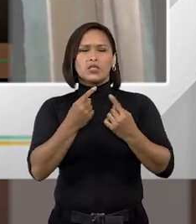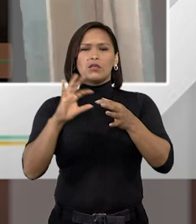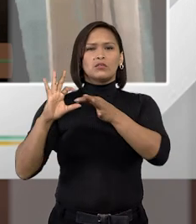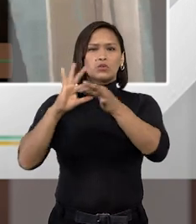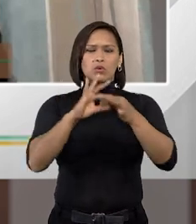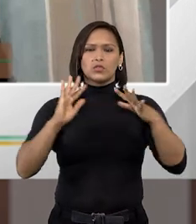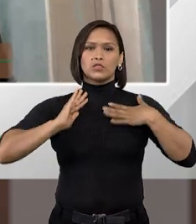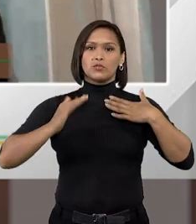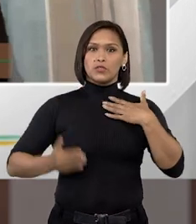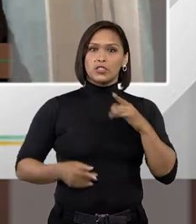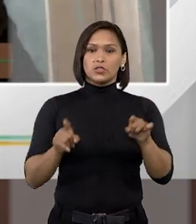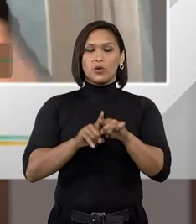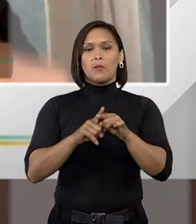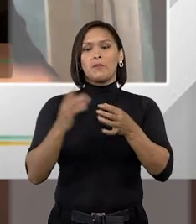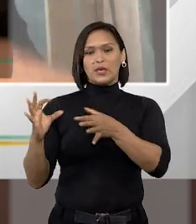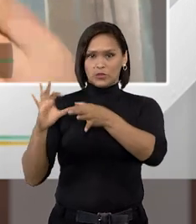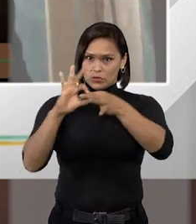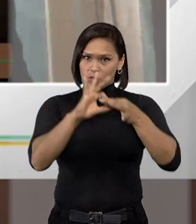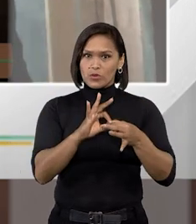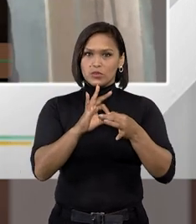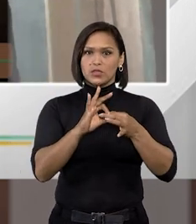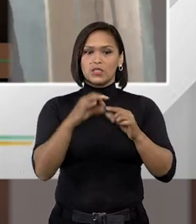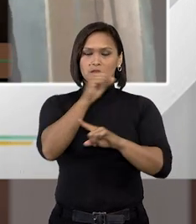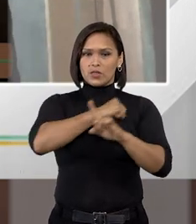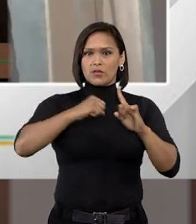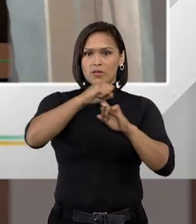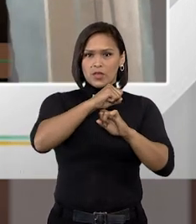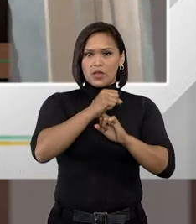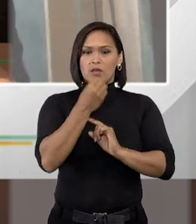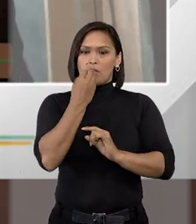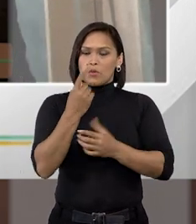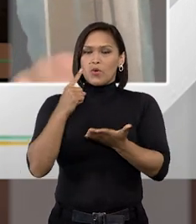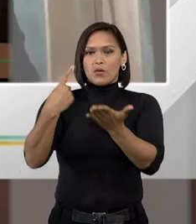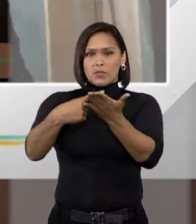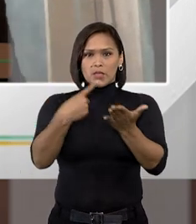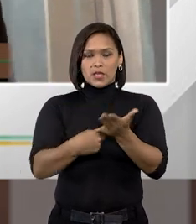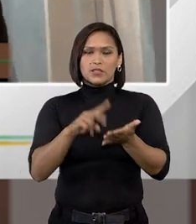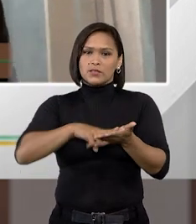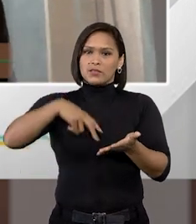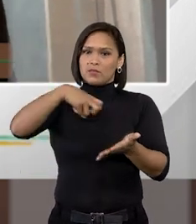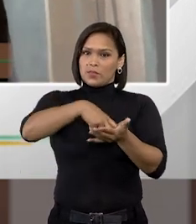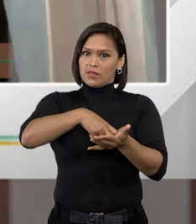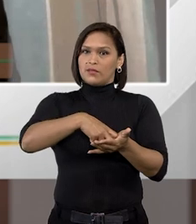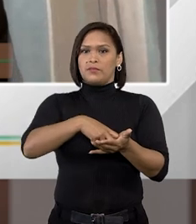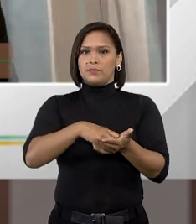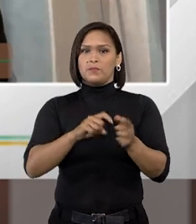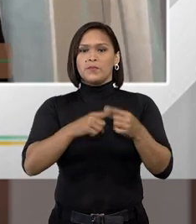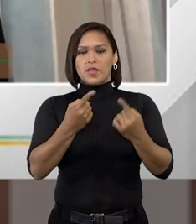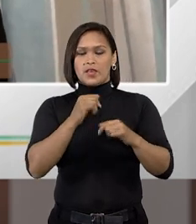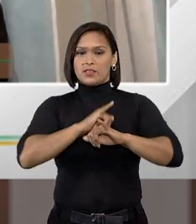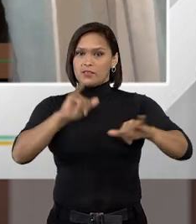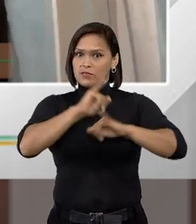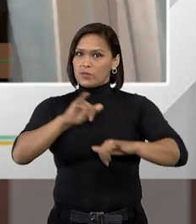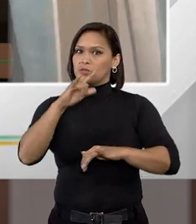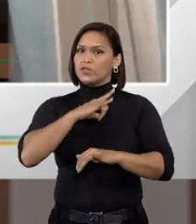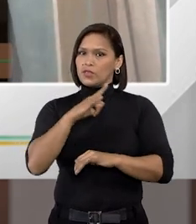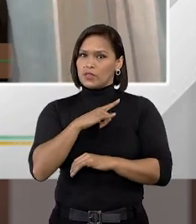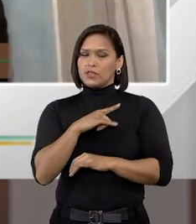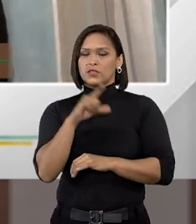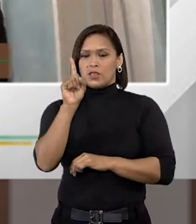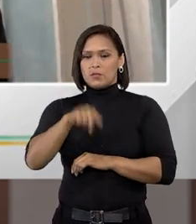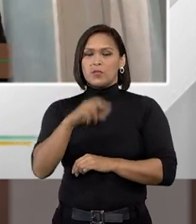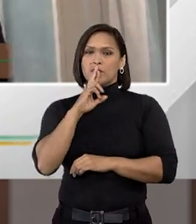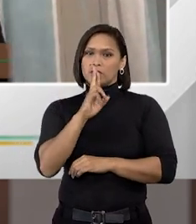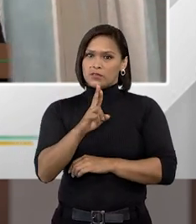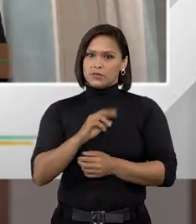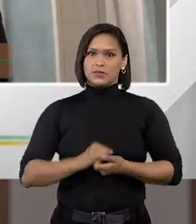contexto físico, mas do contexto que foi ressocializada pela boa aplicação da pena estatal. Essa a informação que nós temos para